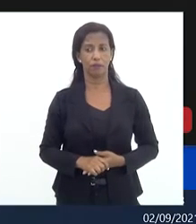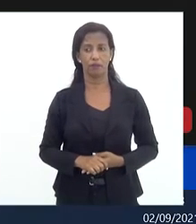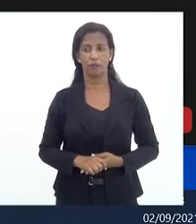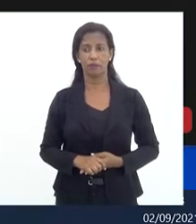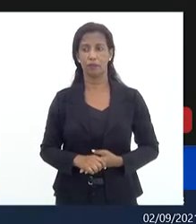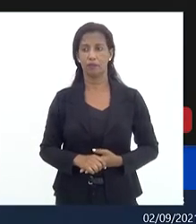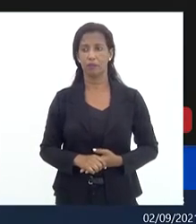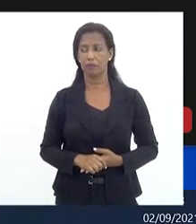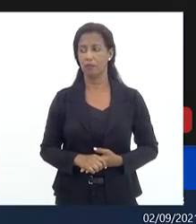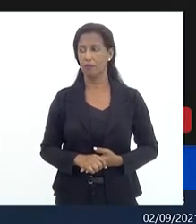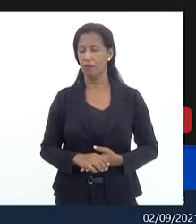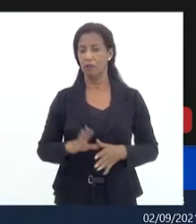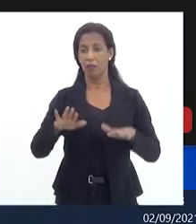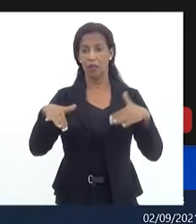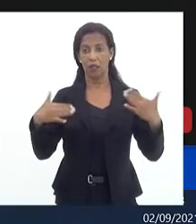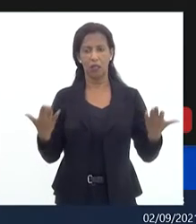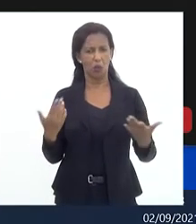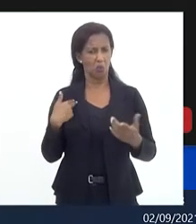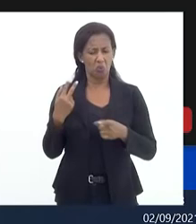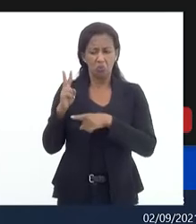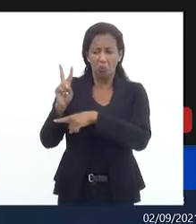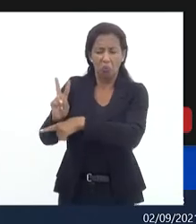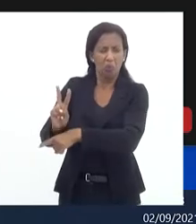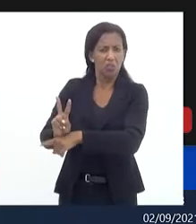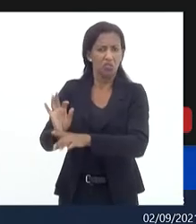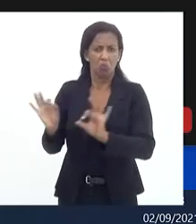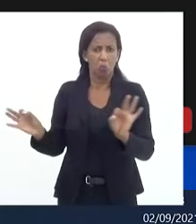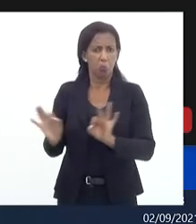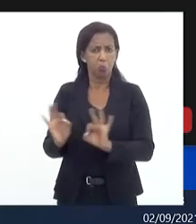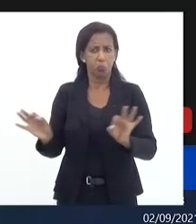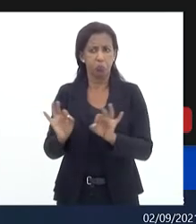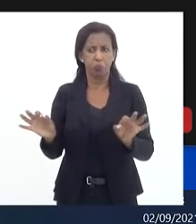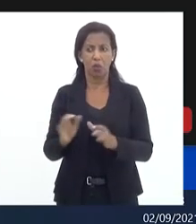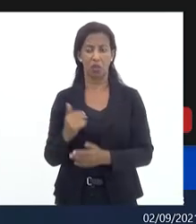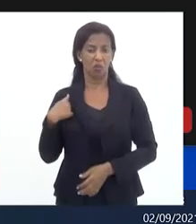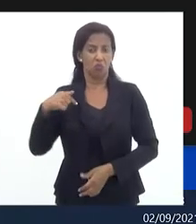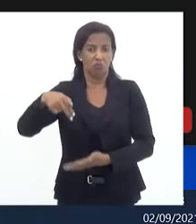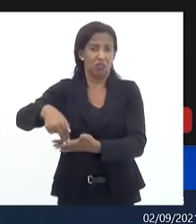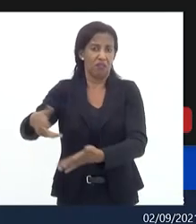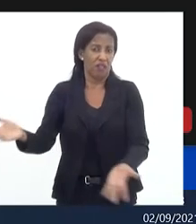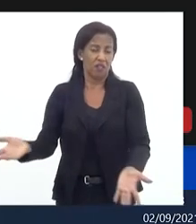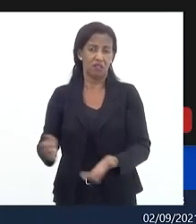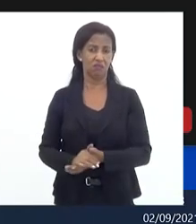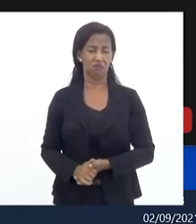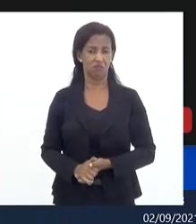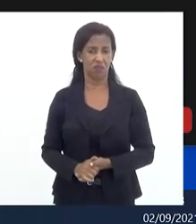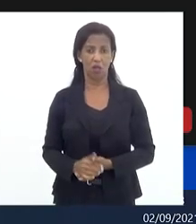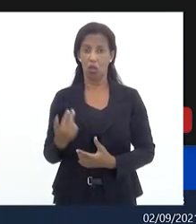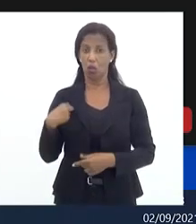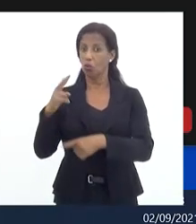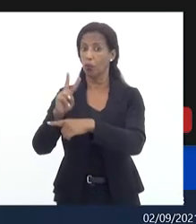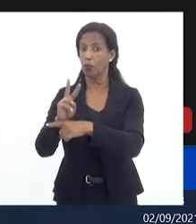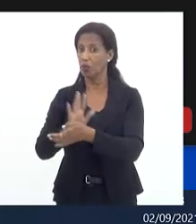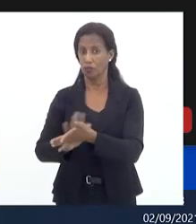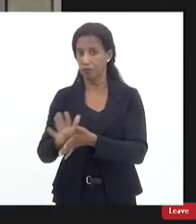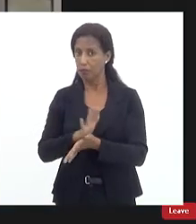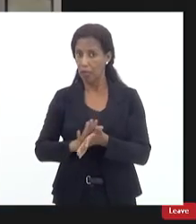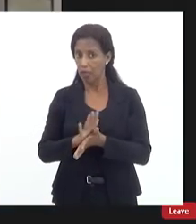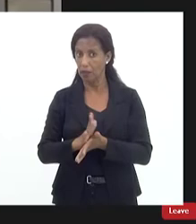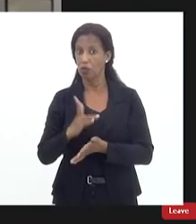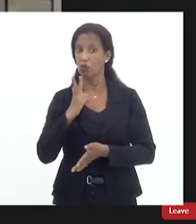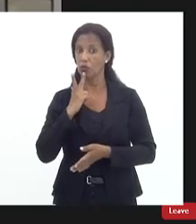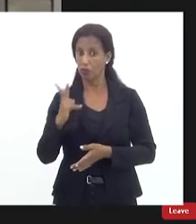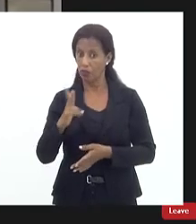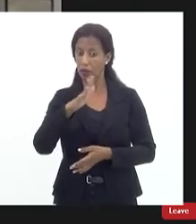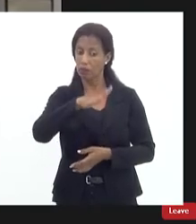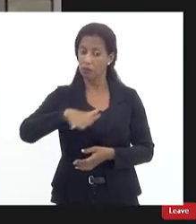então realmente não estou protegendo como estava lá não estava lá então assim eu não estou protegendo nada não só estou comentando que um cenário